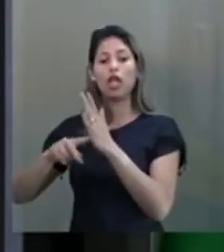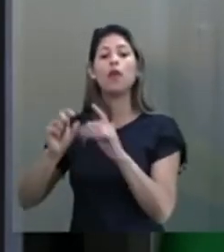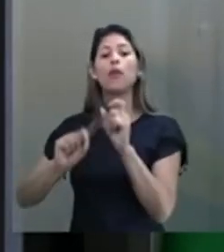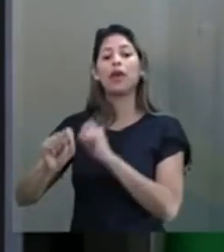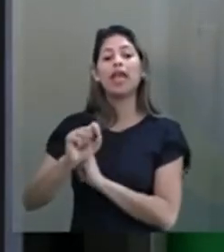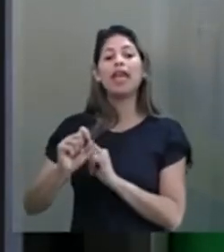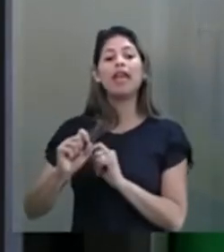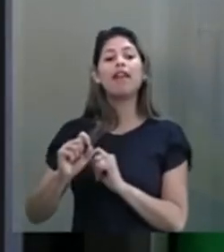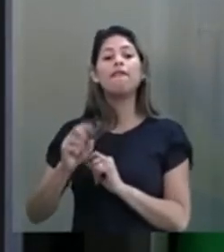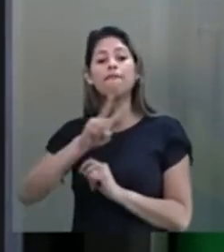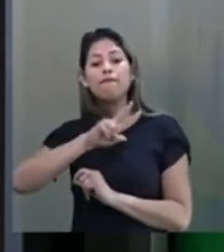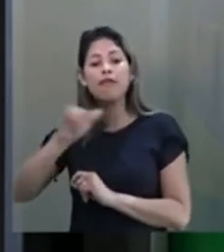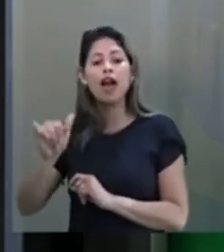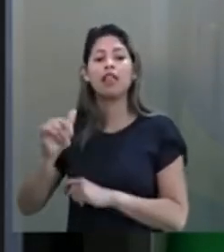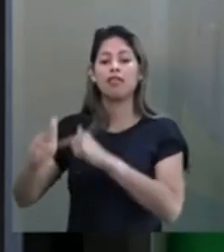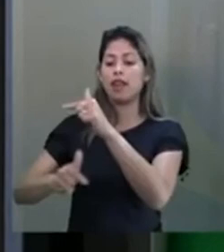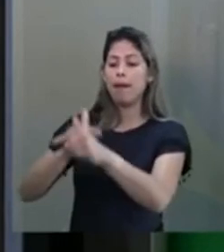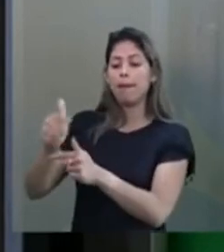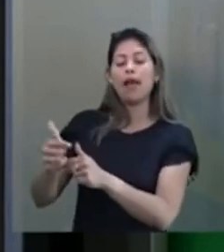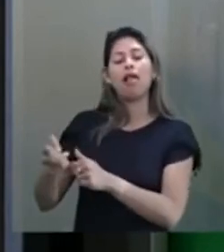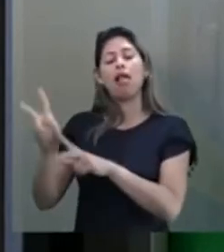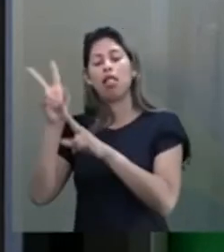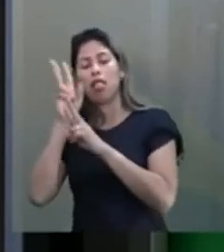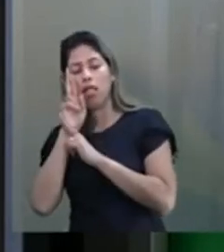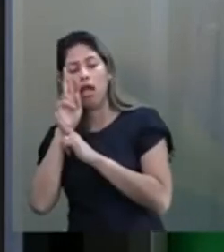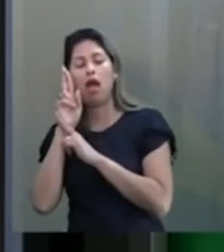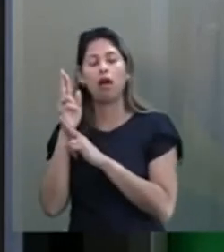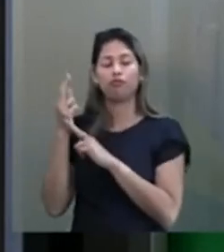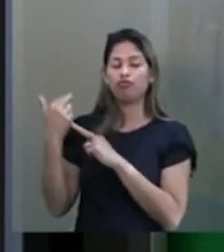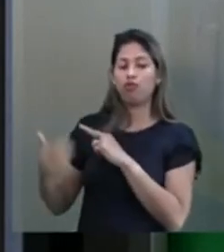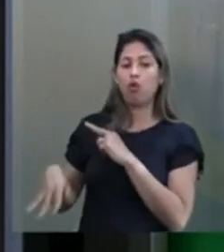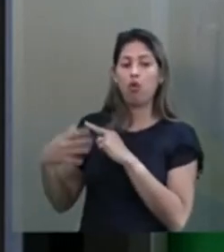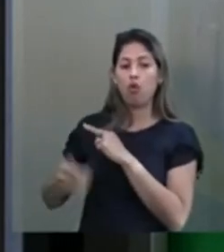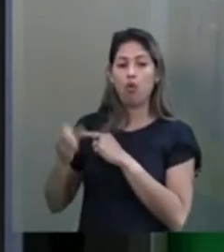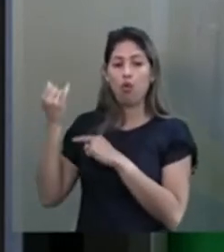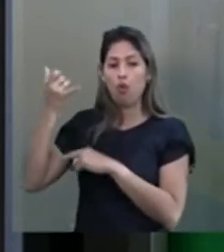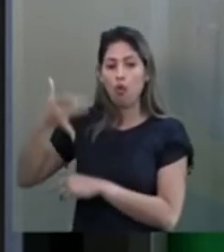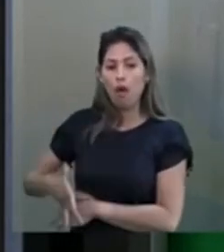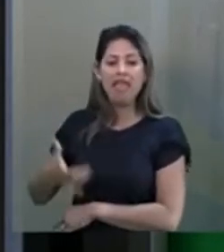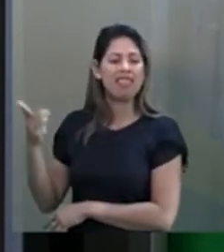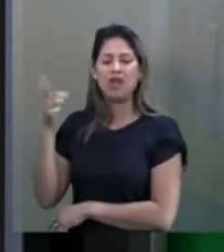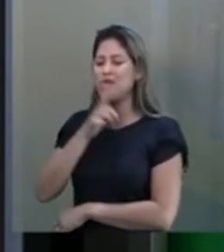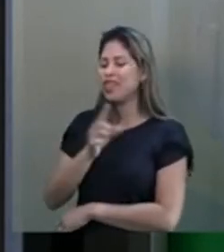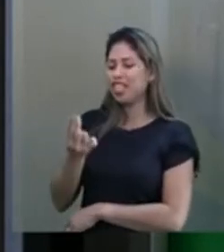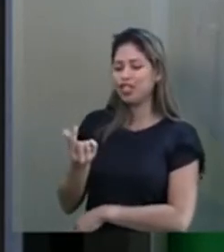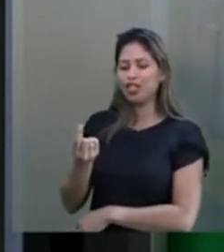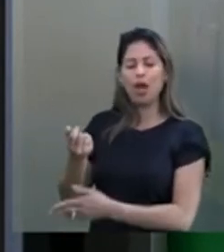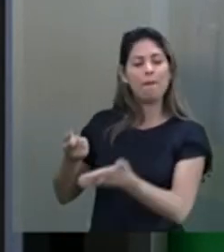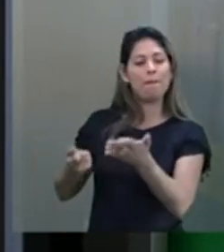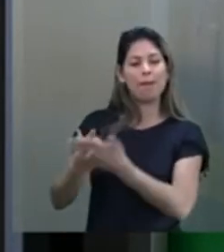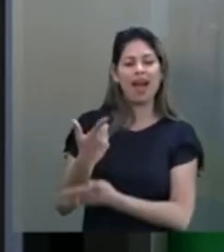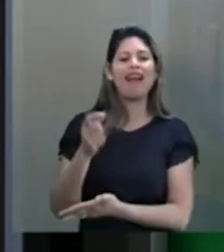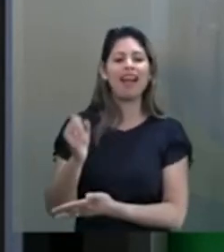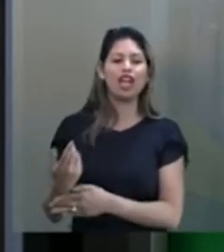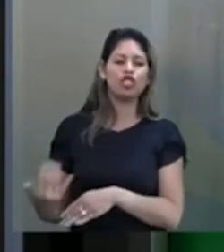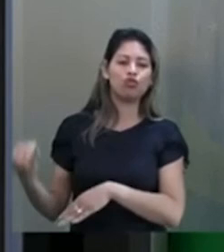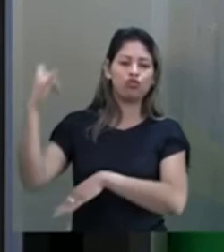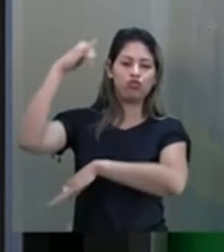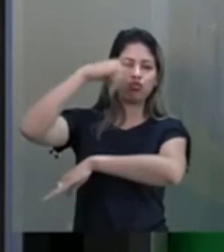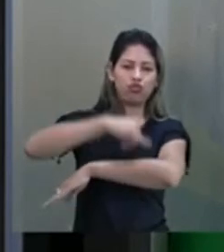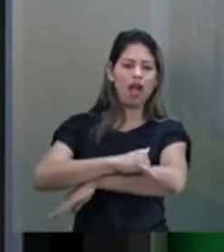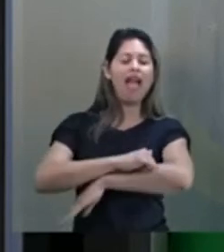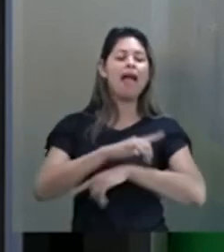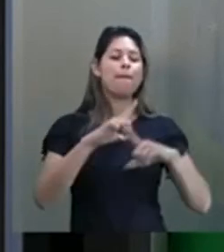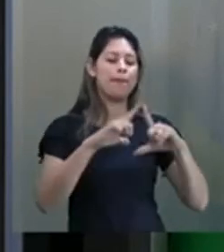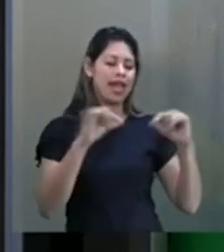dorme tarde, chega aqui e faz manifestação. Esse cara não tem dinheiro para comprar uma passagem para Brasília para fazer isso. Ele não tem um partido para pagar um ônibus e vir aqui para